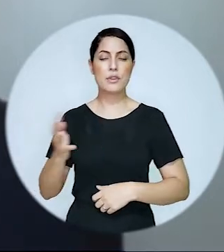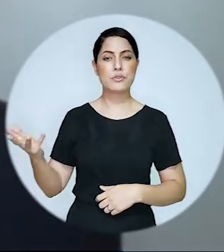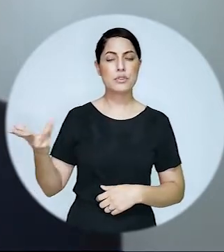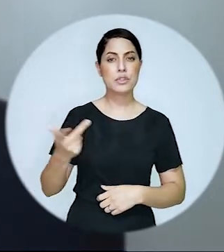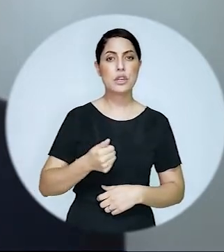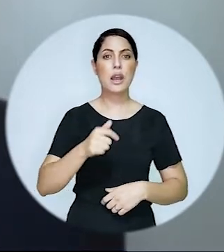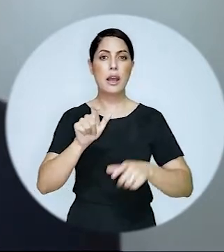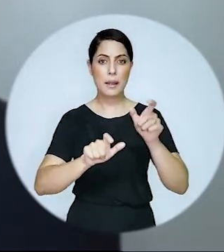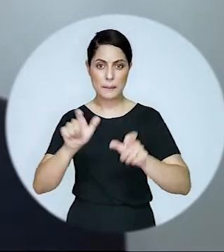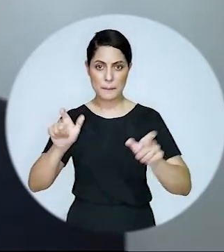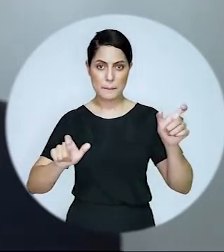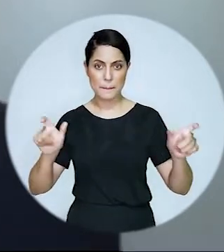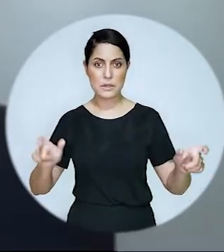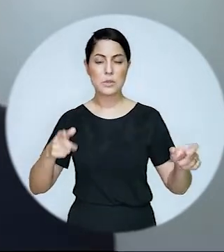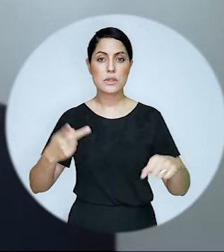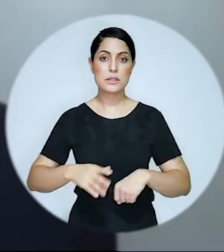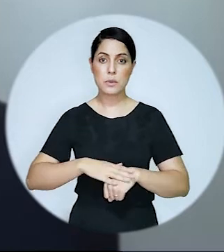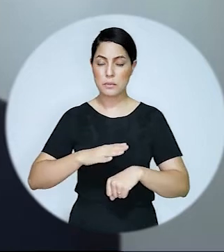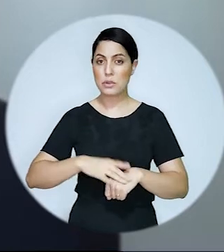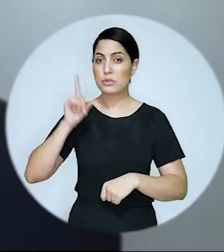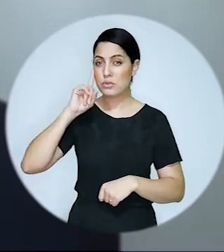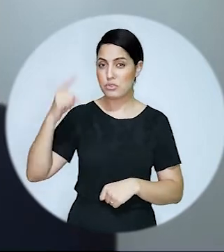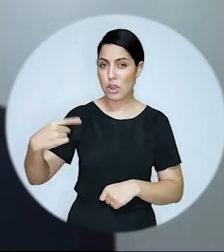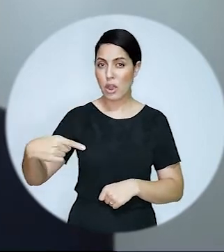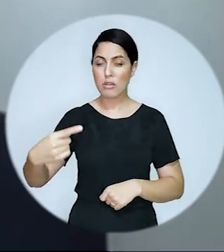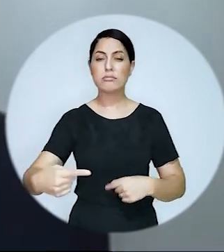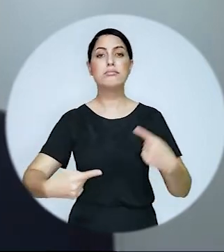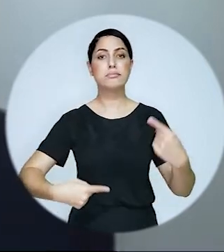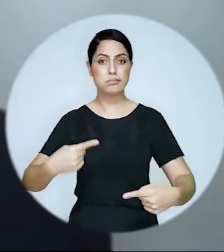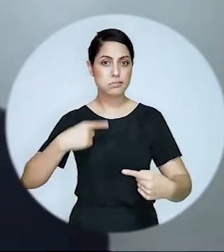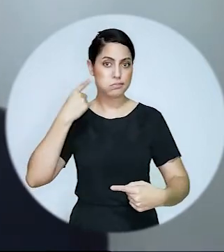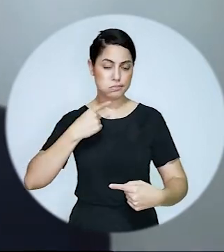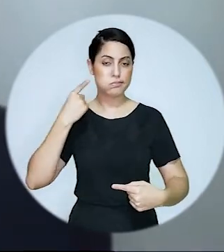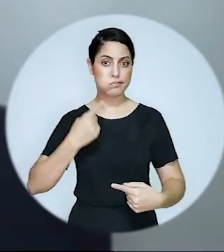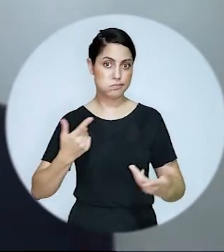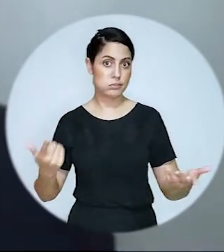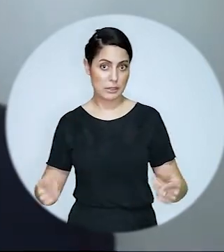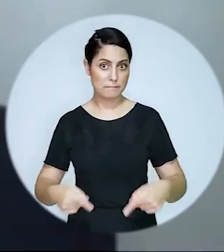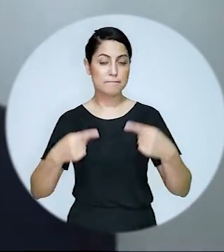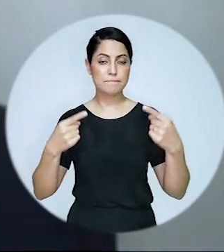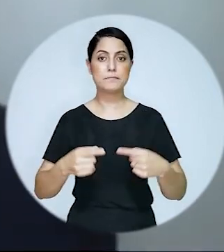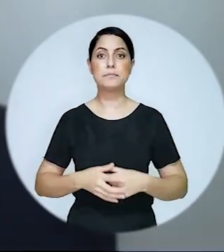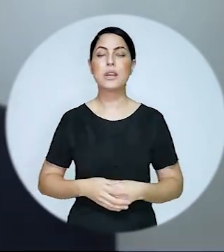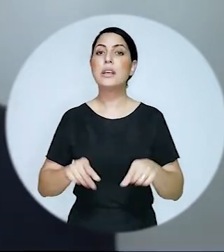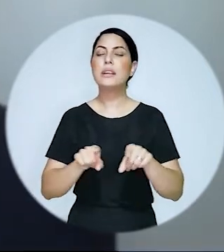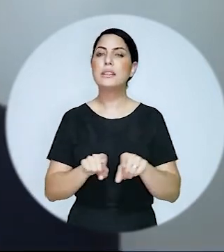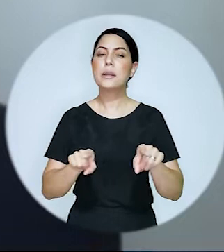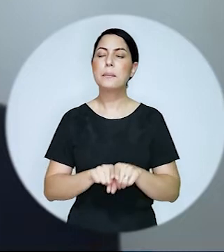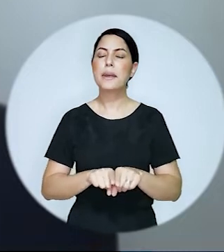técnicas sofisticadas que os participantes desse painel enfrentam no dia a dia da sua advocacia e que